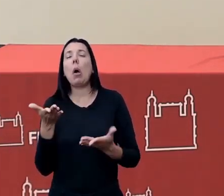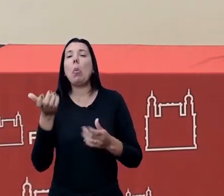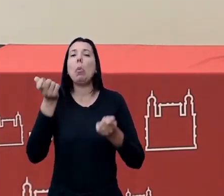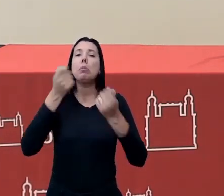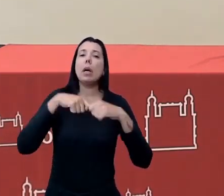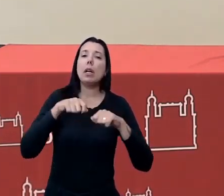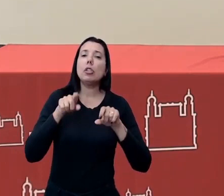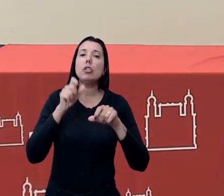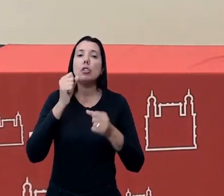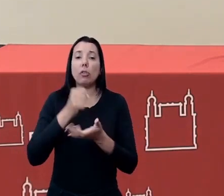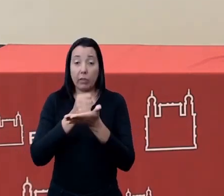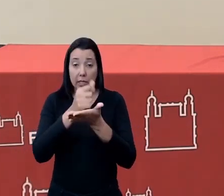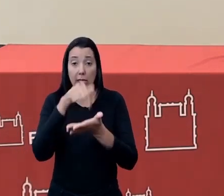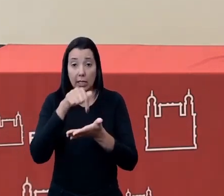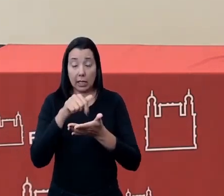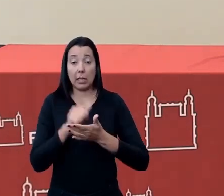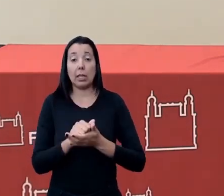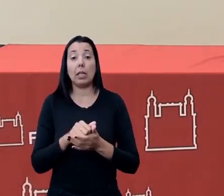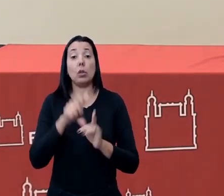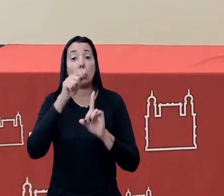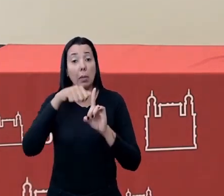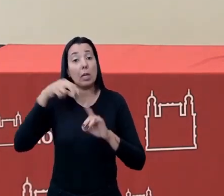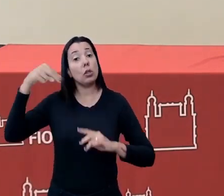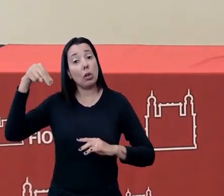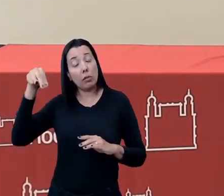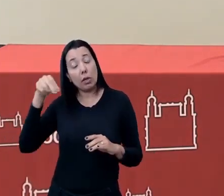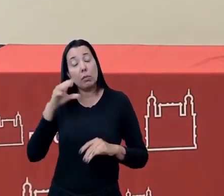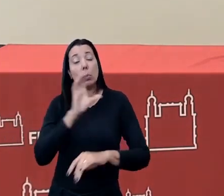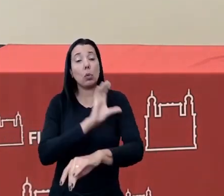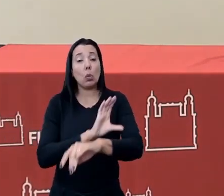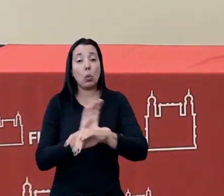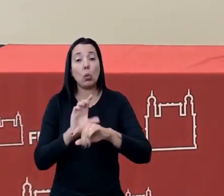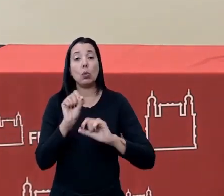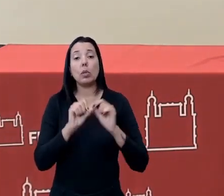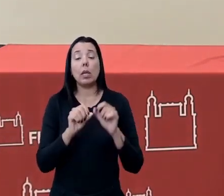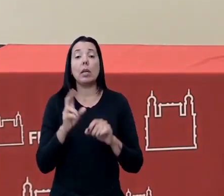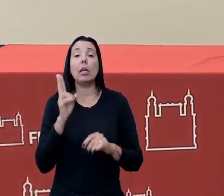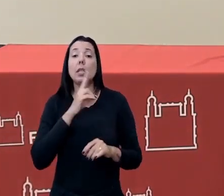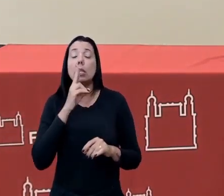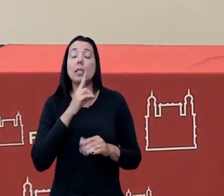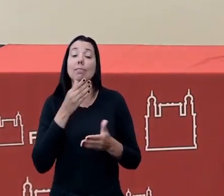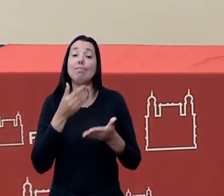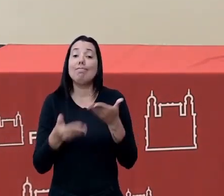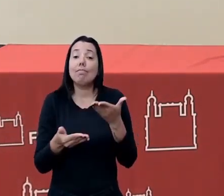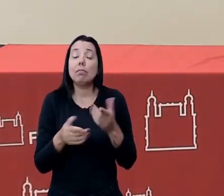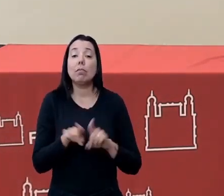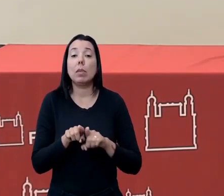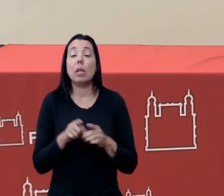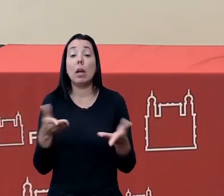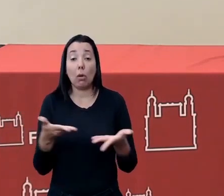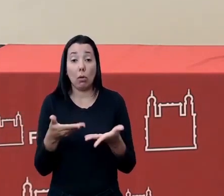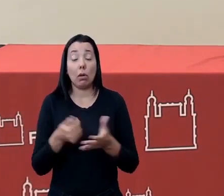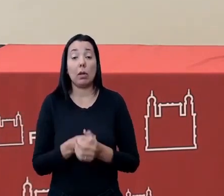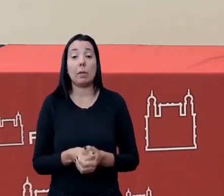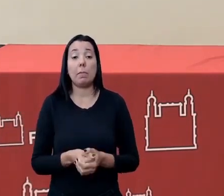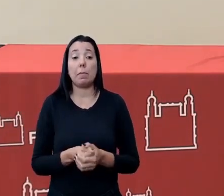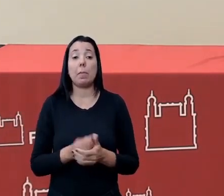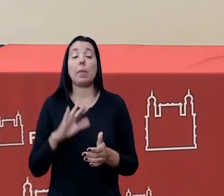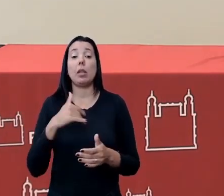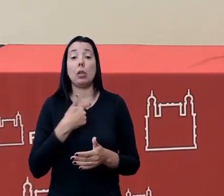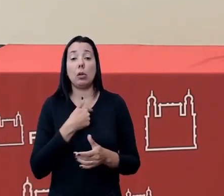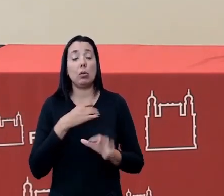oferecermos aqui na nossa escola em novembro que foi um curso em emergências de desastres e aí agora nós